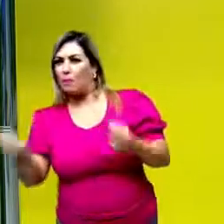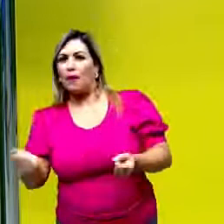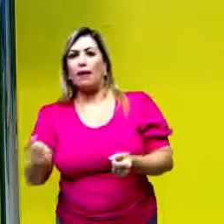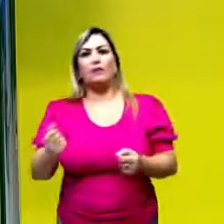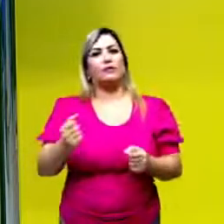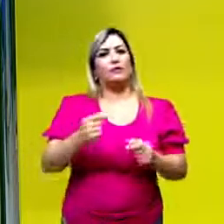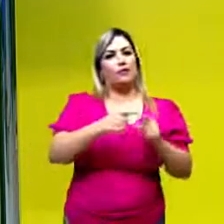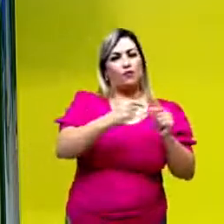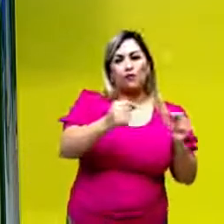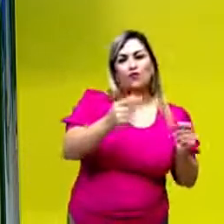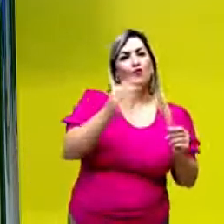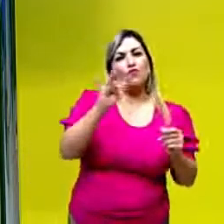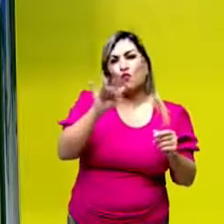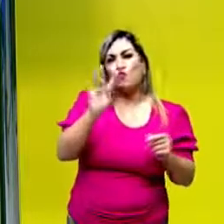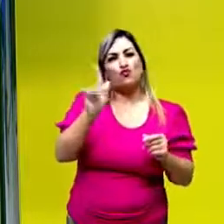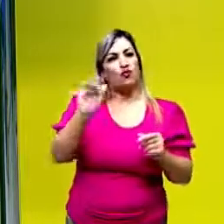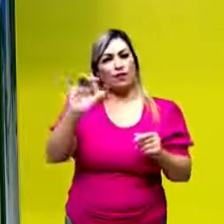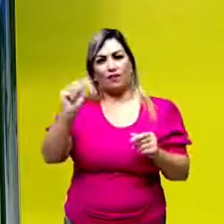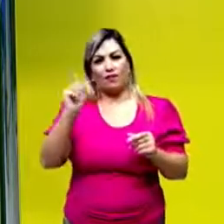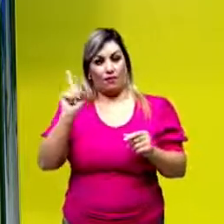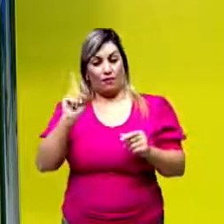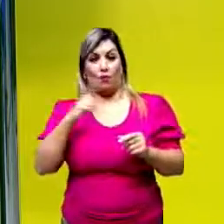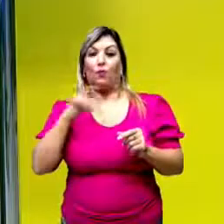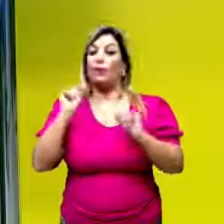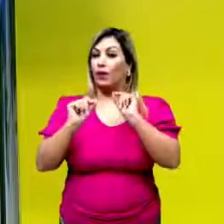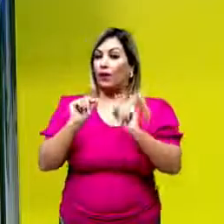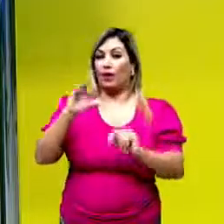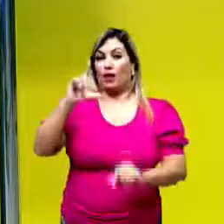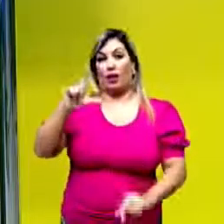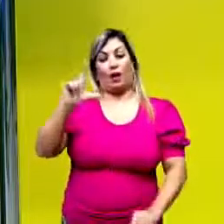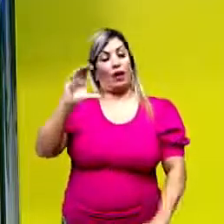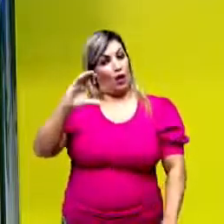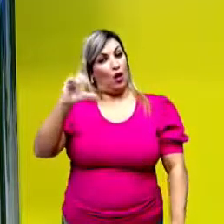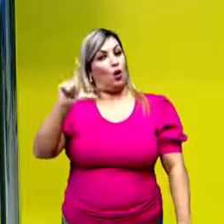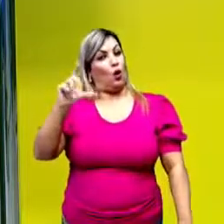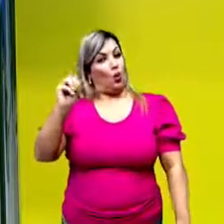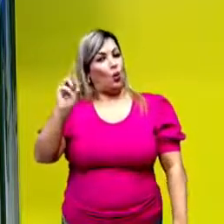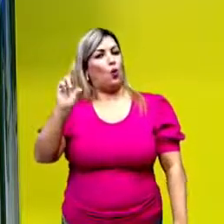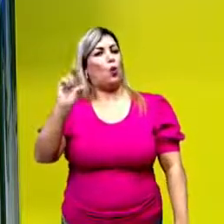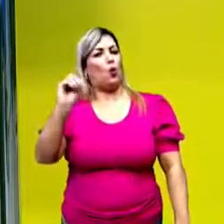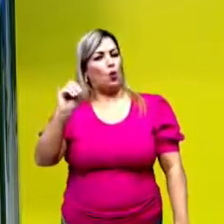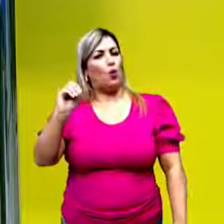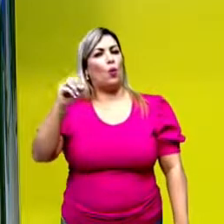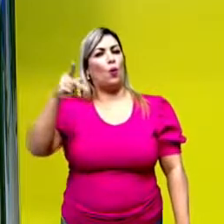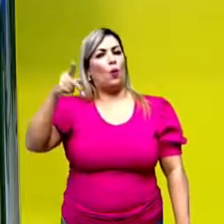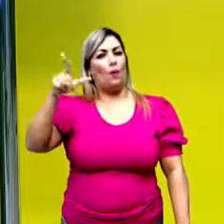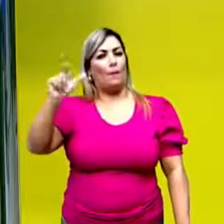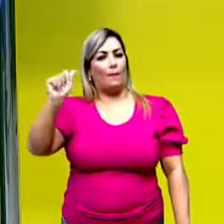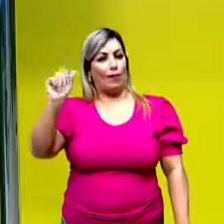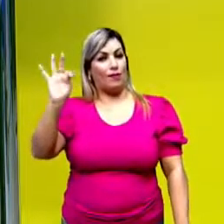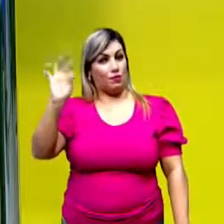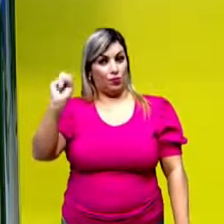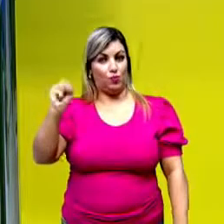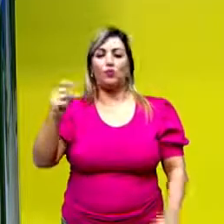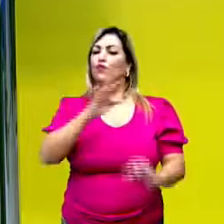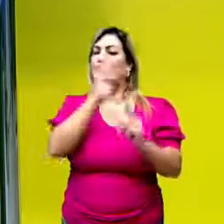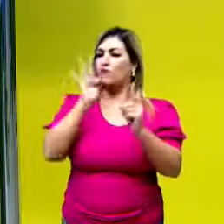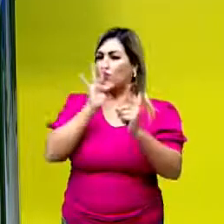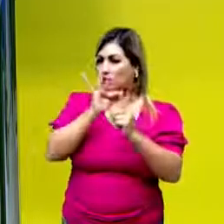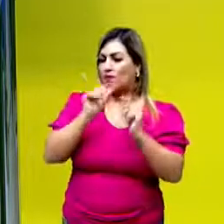na célula fúngica, por exemplo, que são os cloroplastos. Lembra qual é a função deles? Os